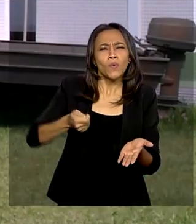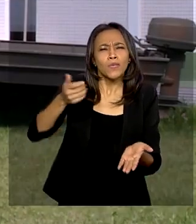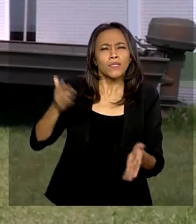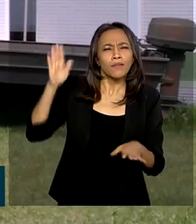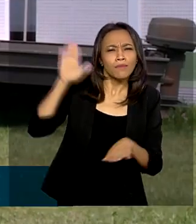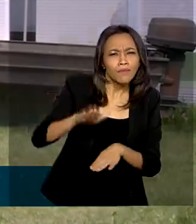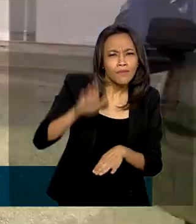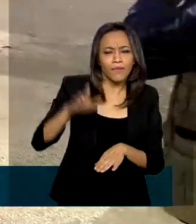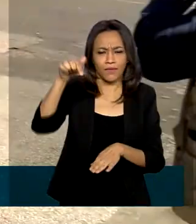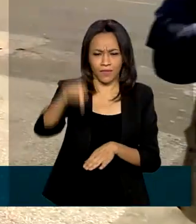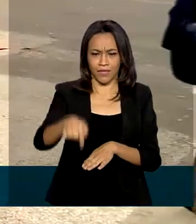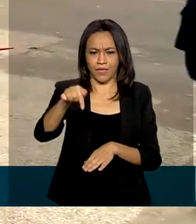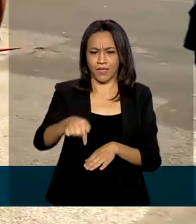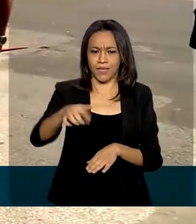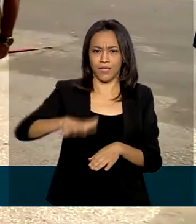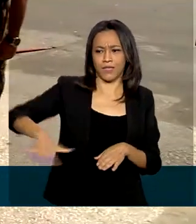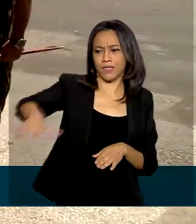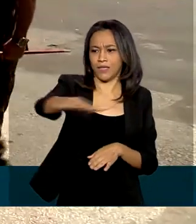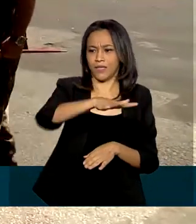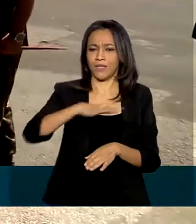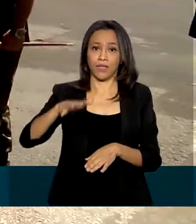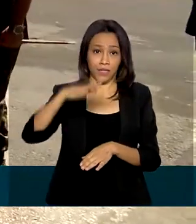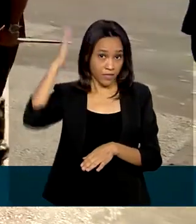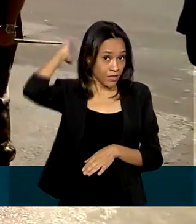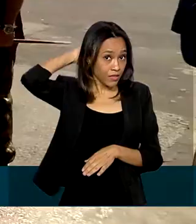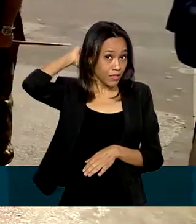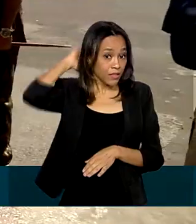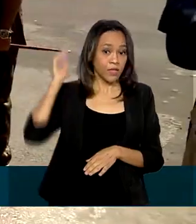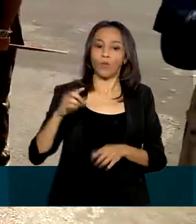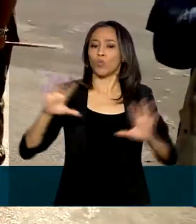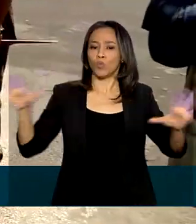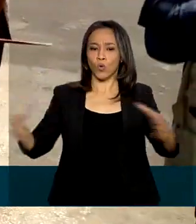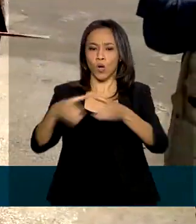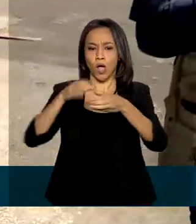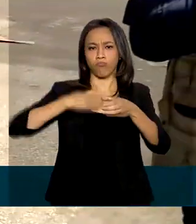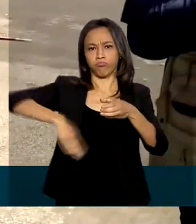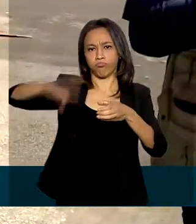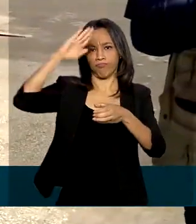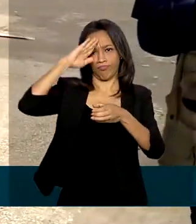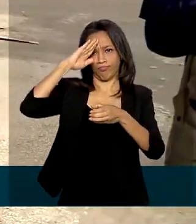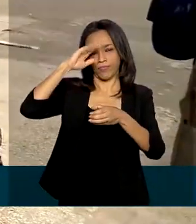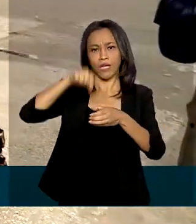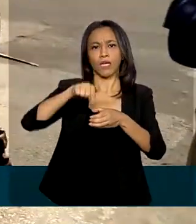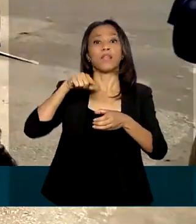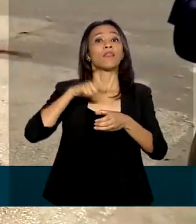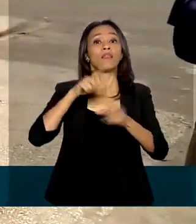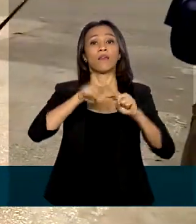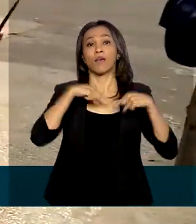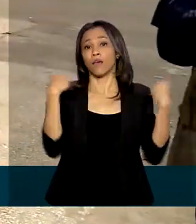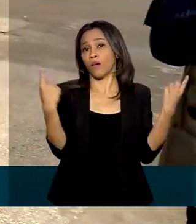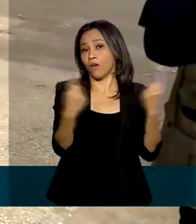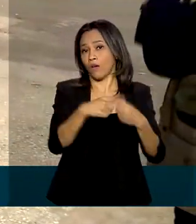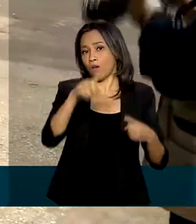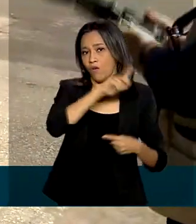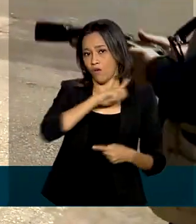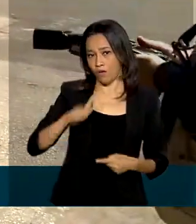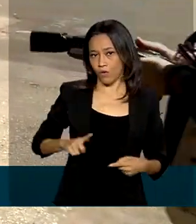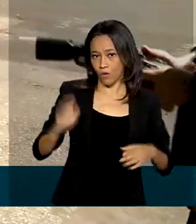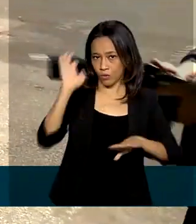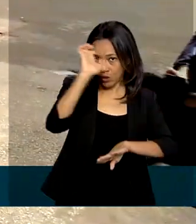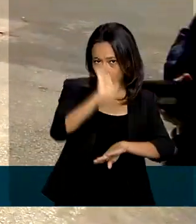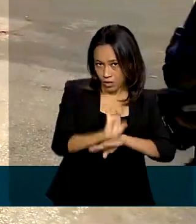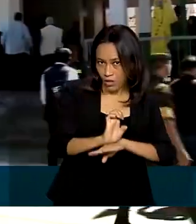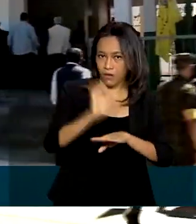do Pará. Ele veio direto aqui para o Batalhão de Infantaria da Selva, onde se reuniu com o governador do Pará, Helder